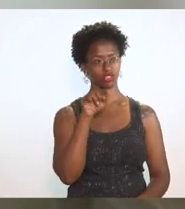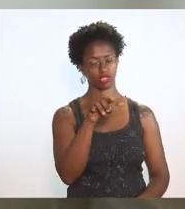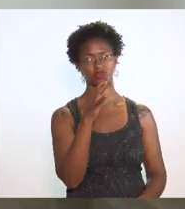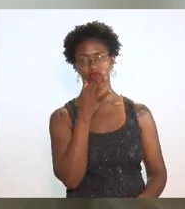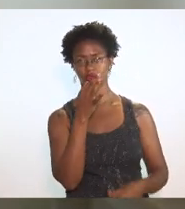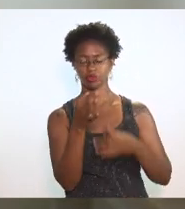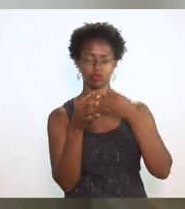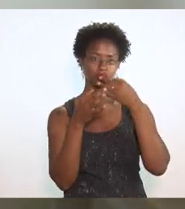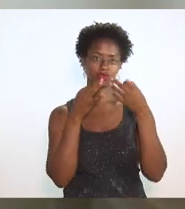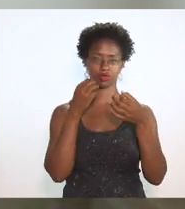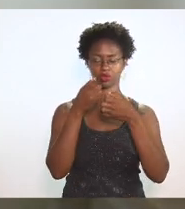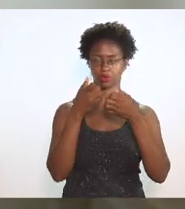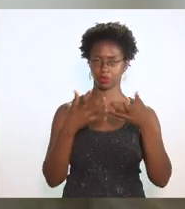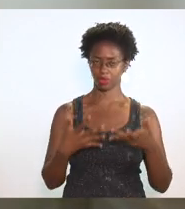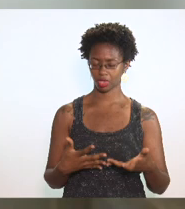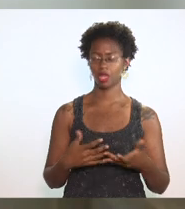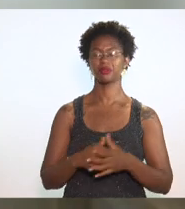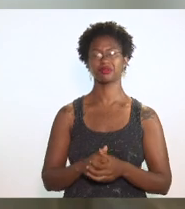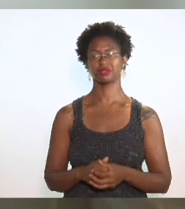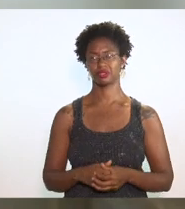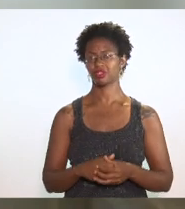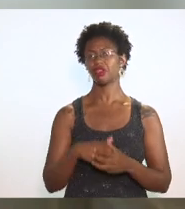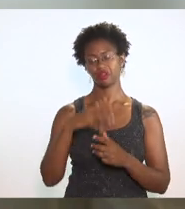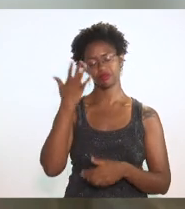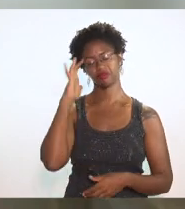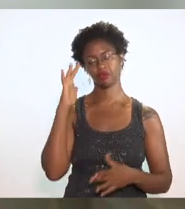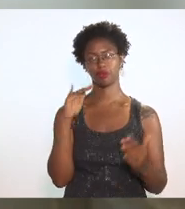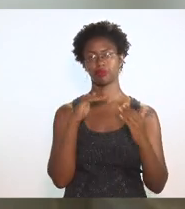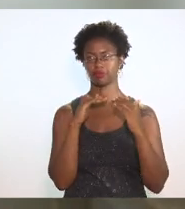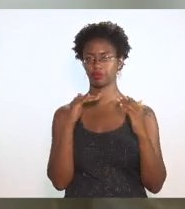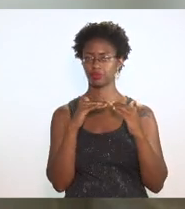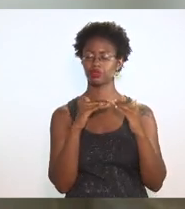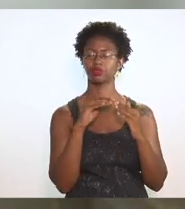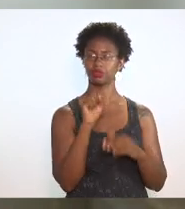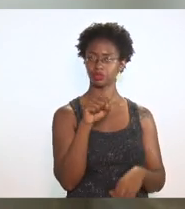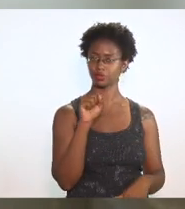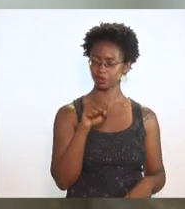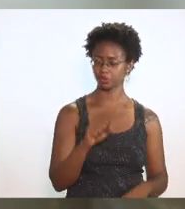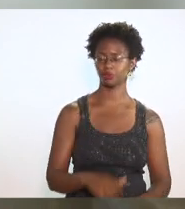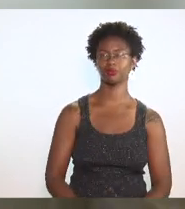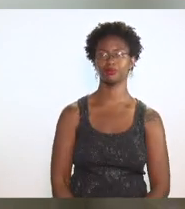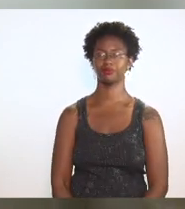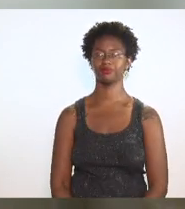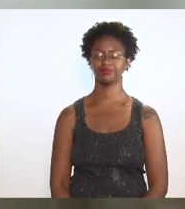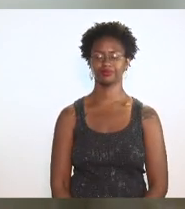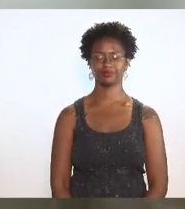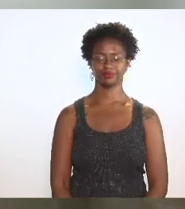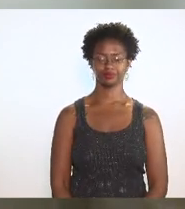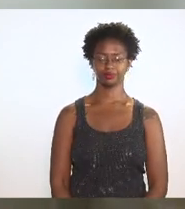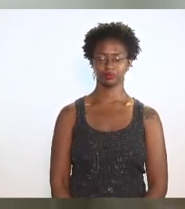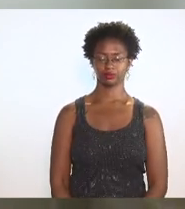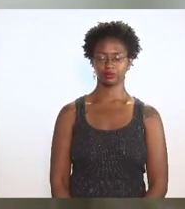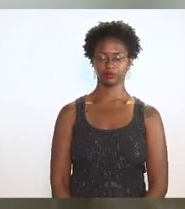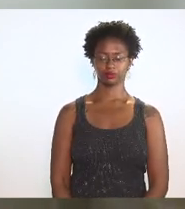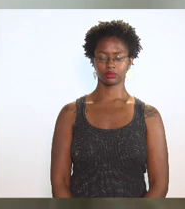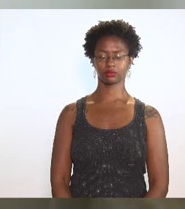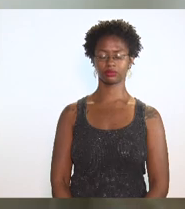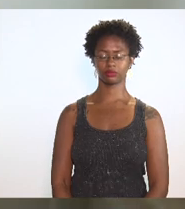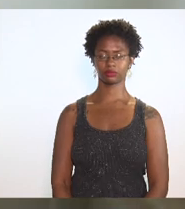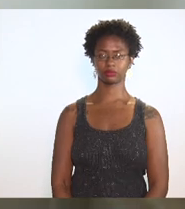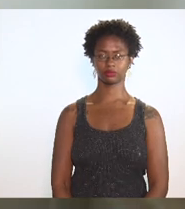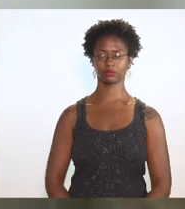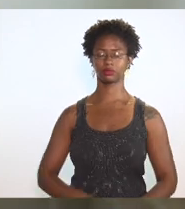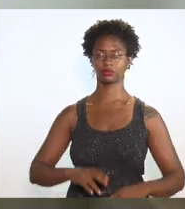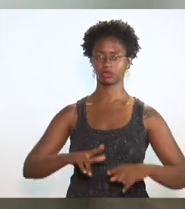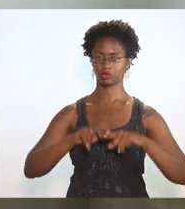absolutamente pertinentes, porque observei